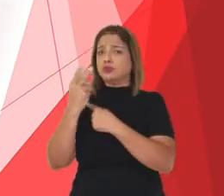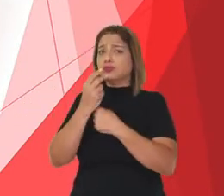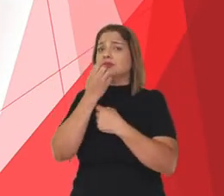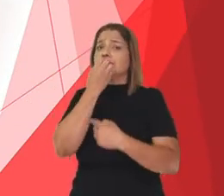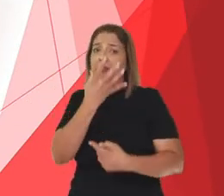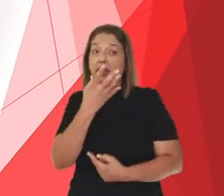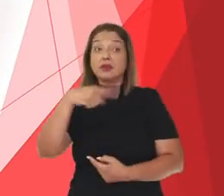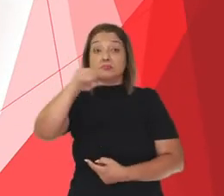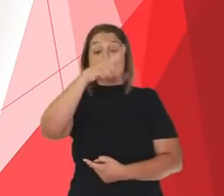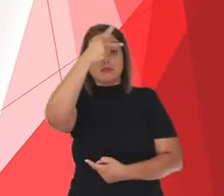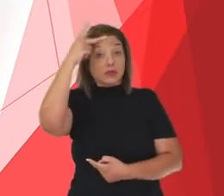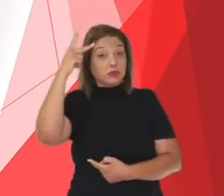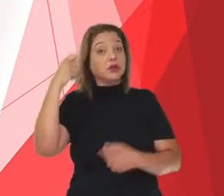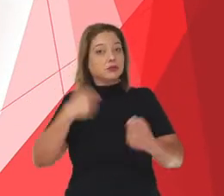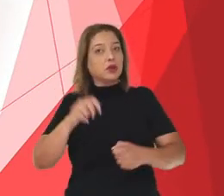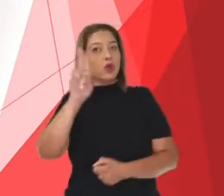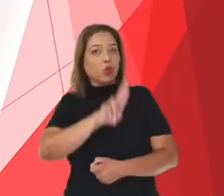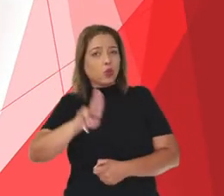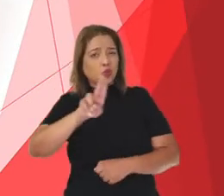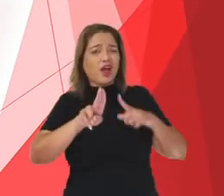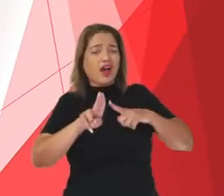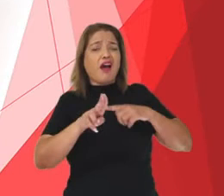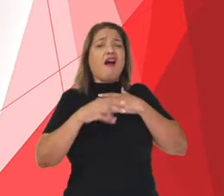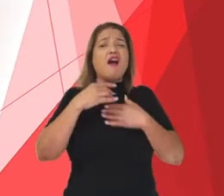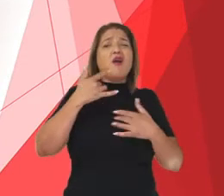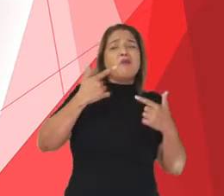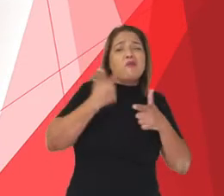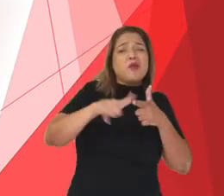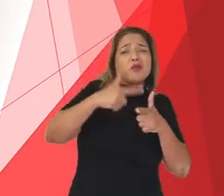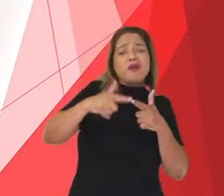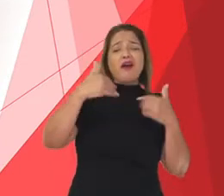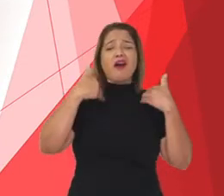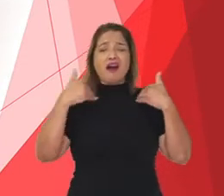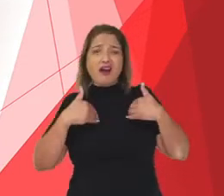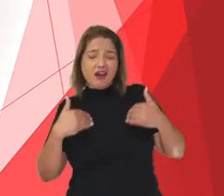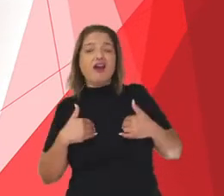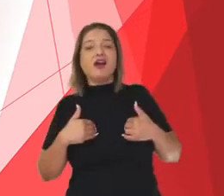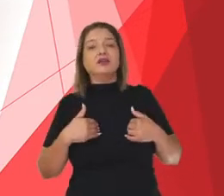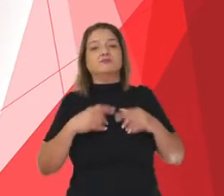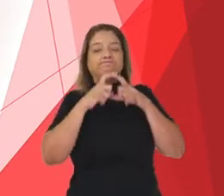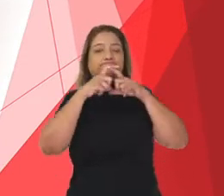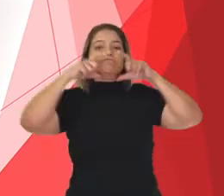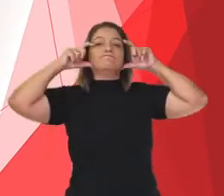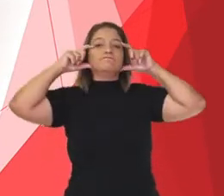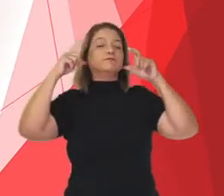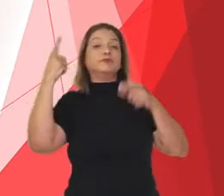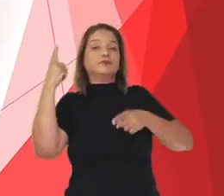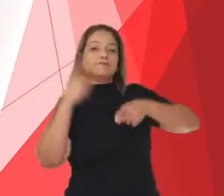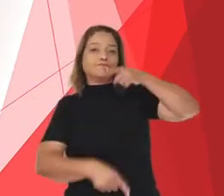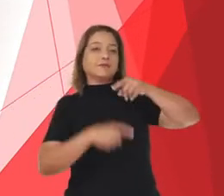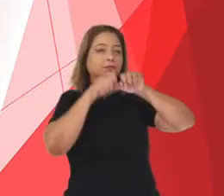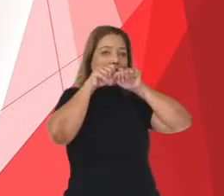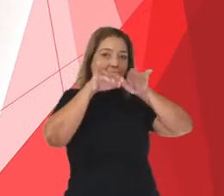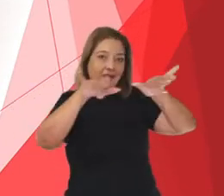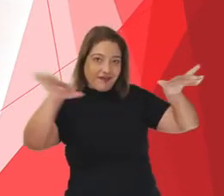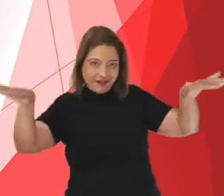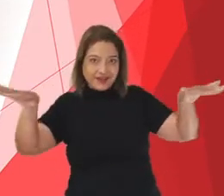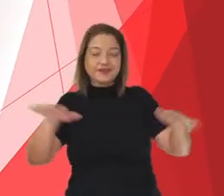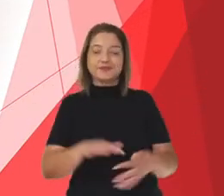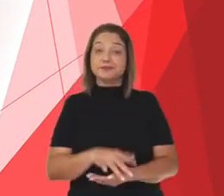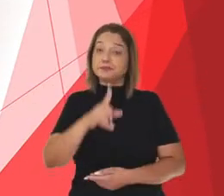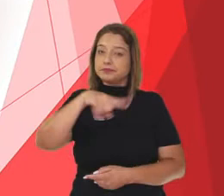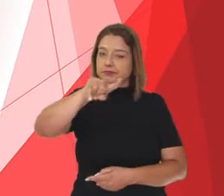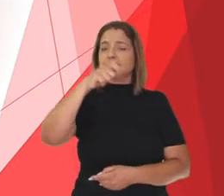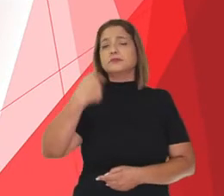usada pelas pessoas que estão com sintomas respiratórios, para reduzir o risco de transmitir. Lembre-se